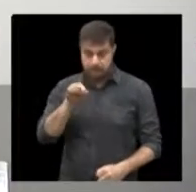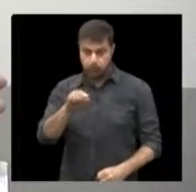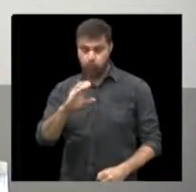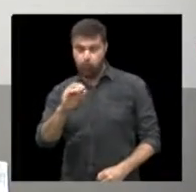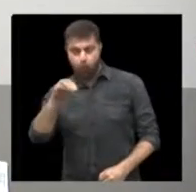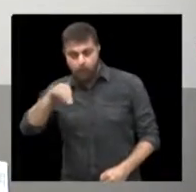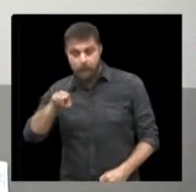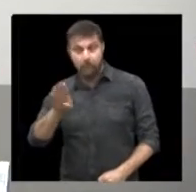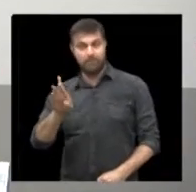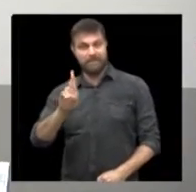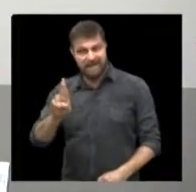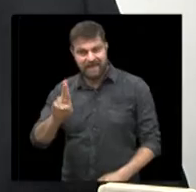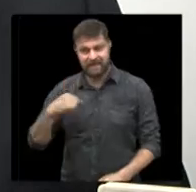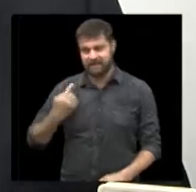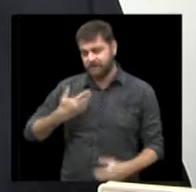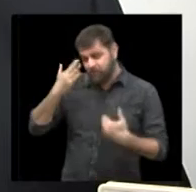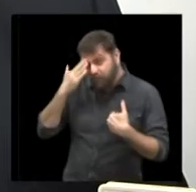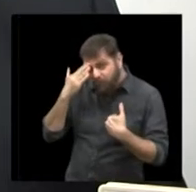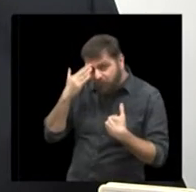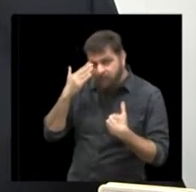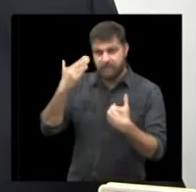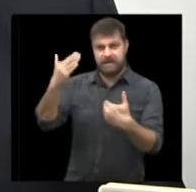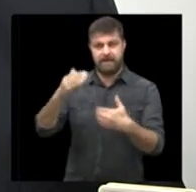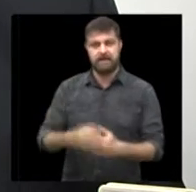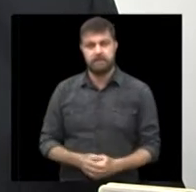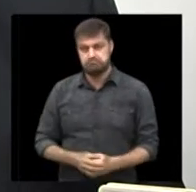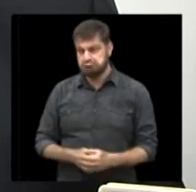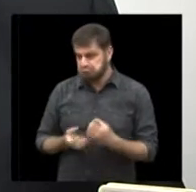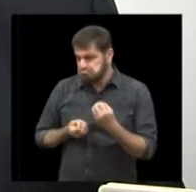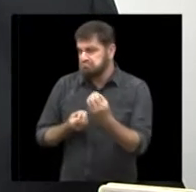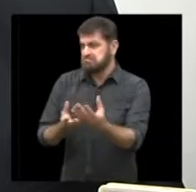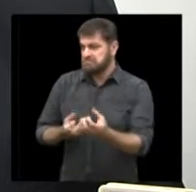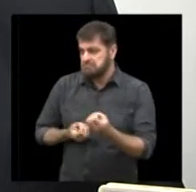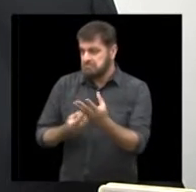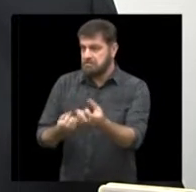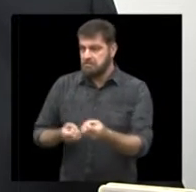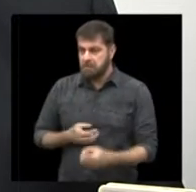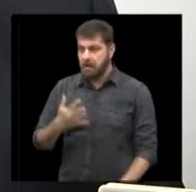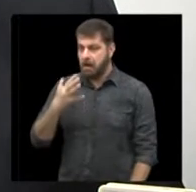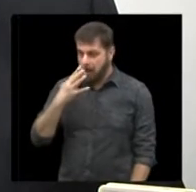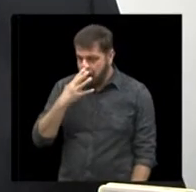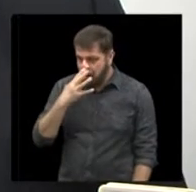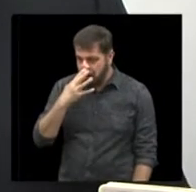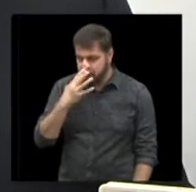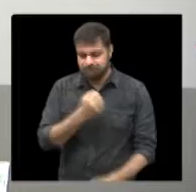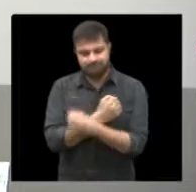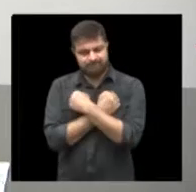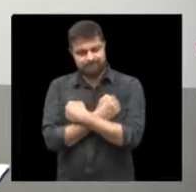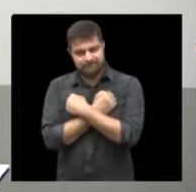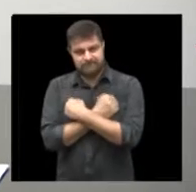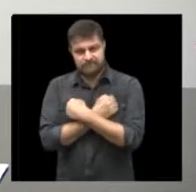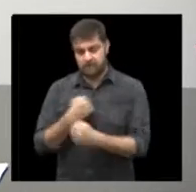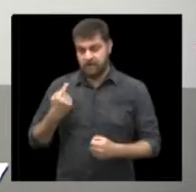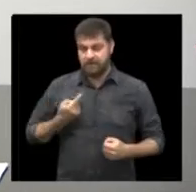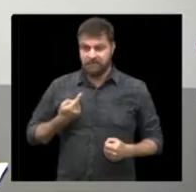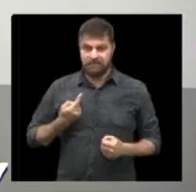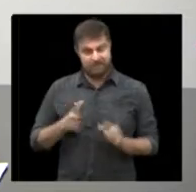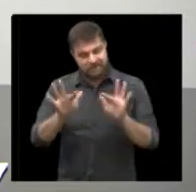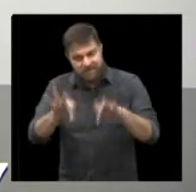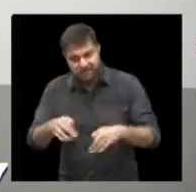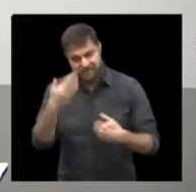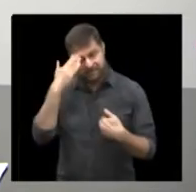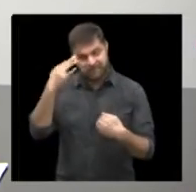doutor muito obrigada pelas suas informações muito obrigada um abraço nós ficamos por aqui